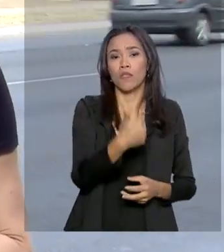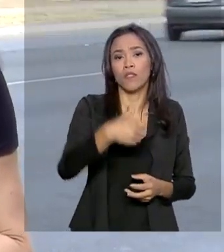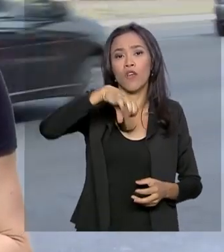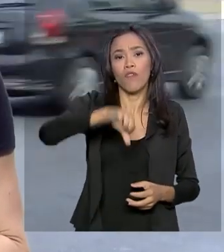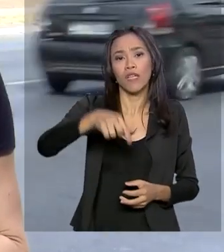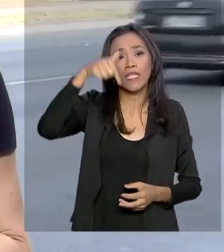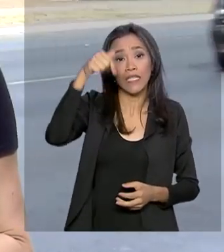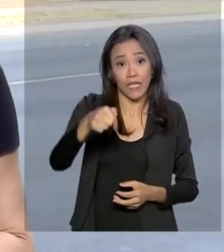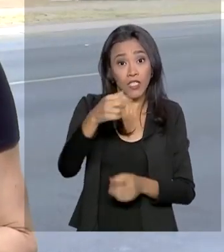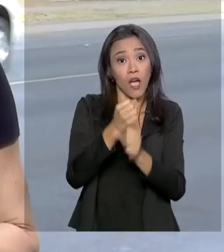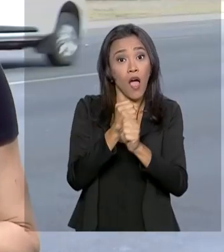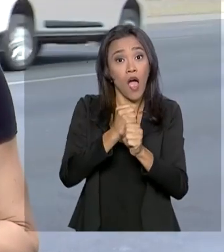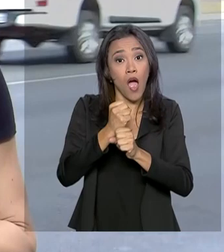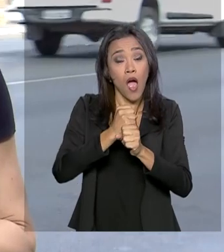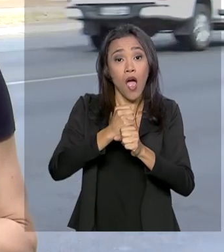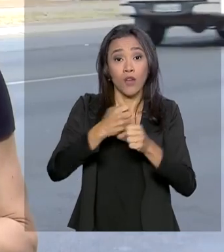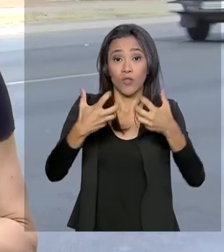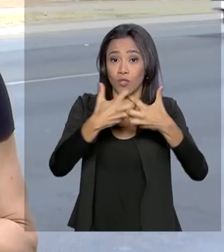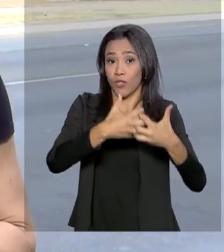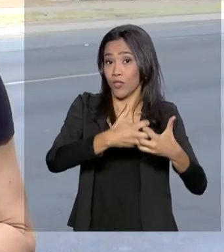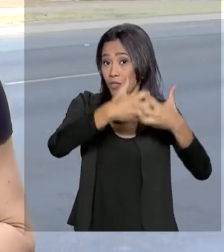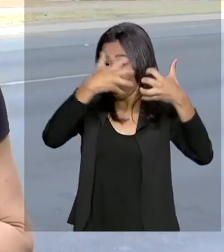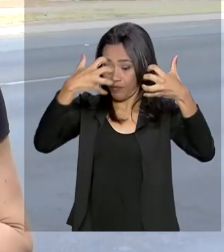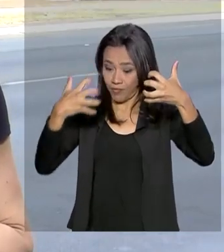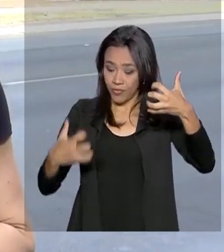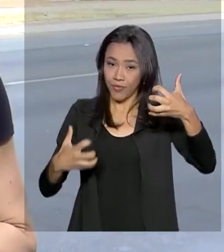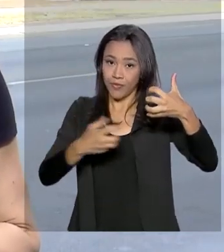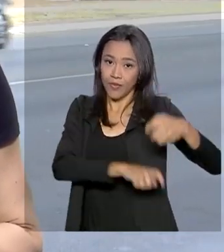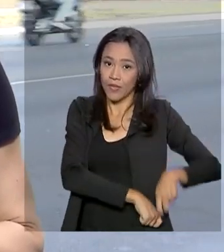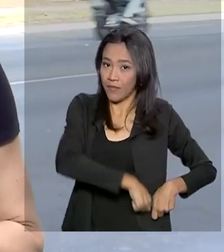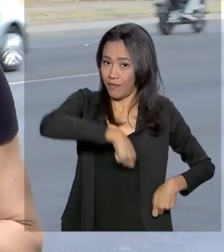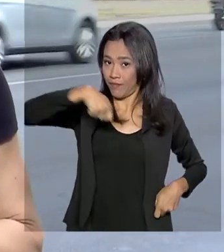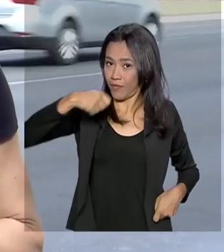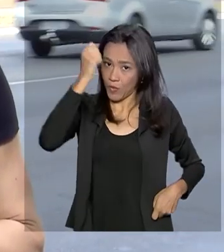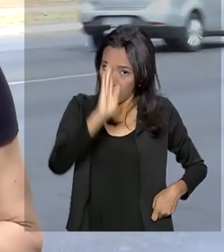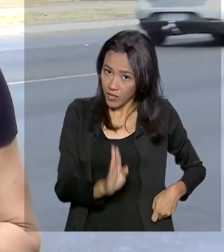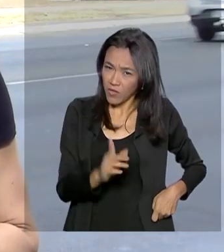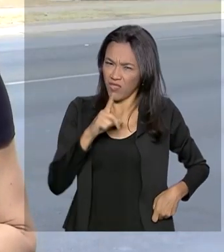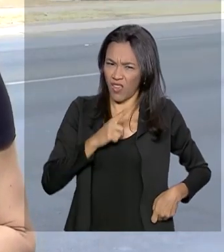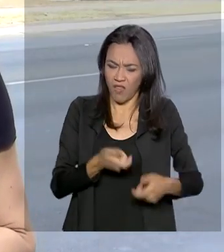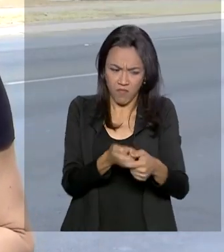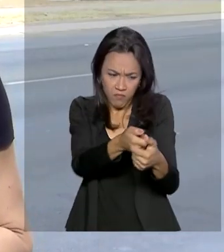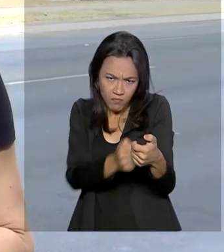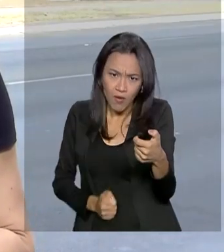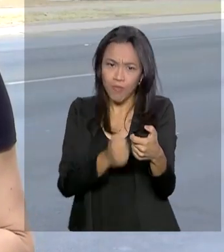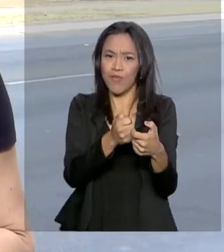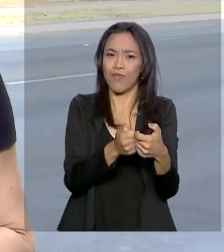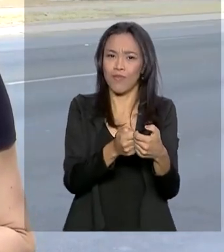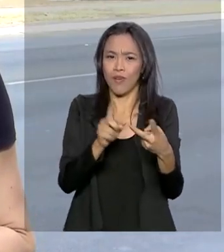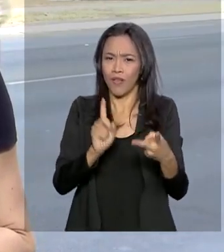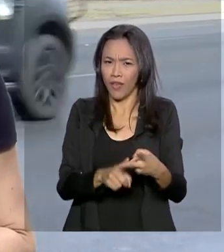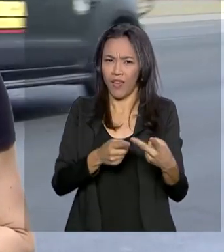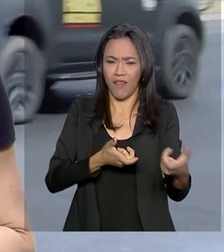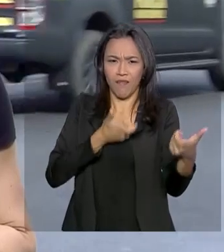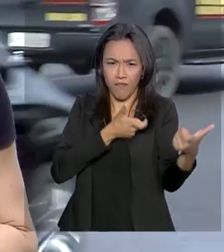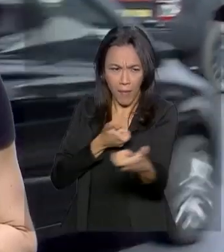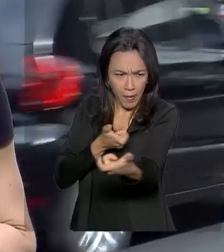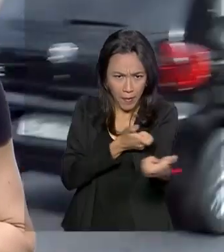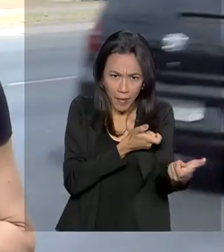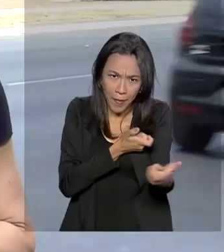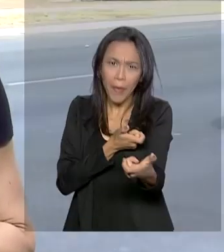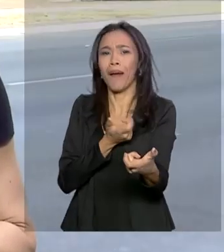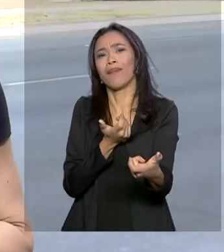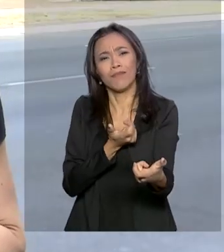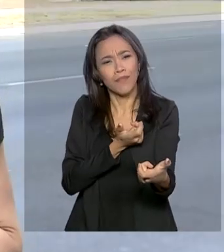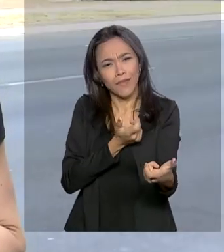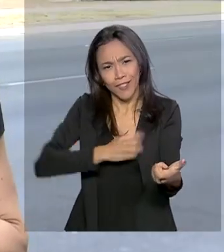independência do Brasil. As atrações mais aguardadas, além dos canhões de guerra, né, os armamentos pesados de uso